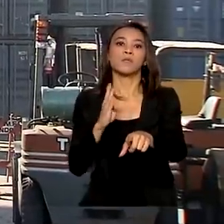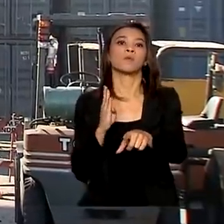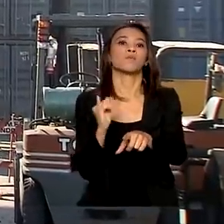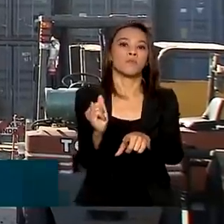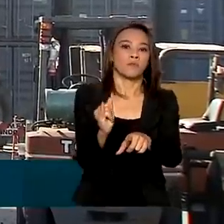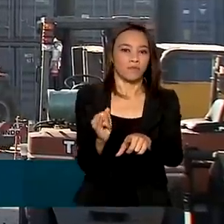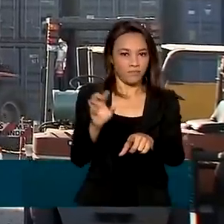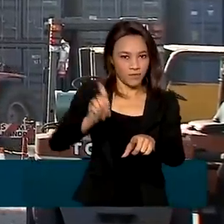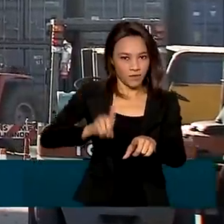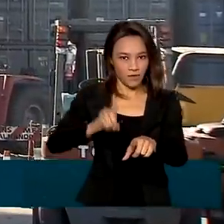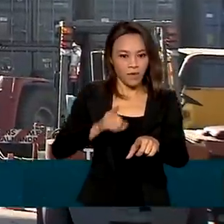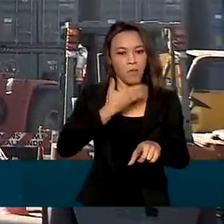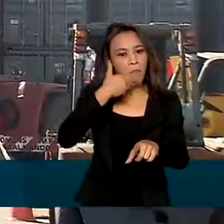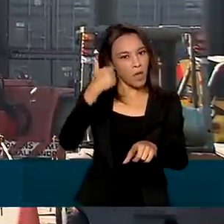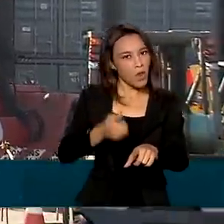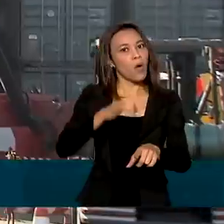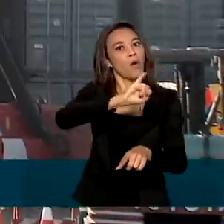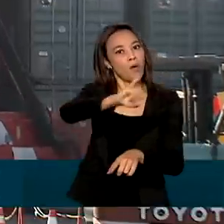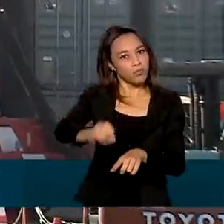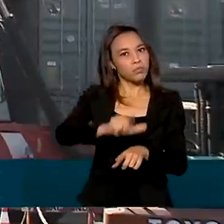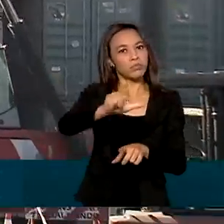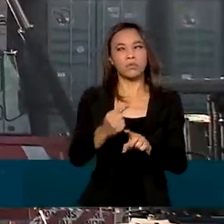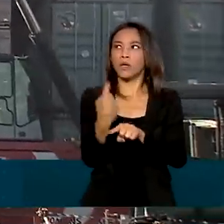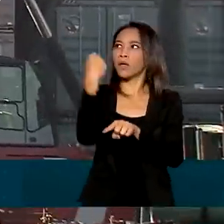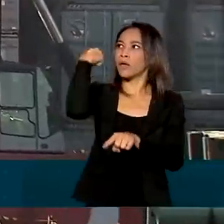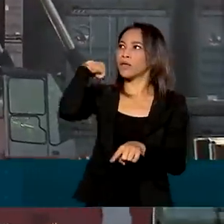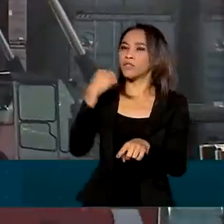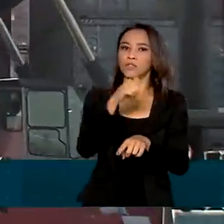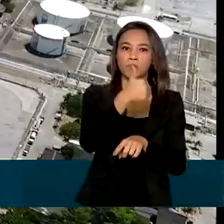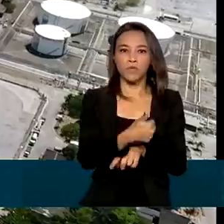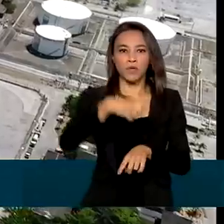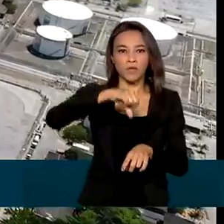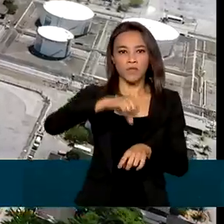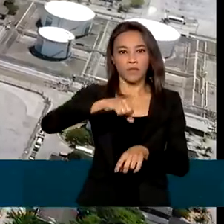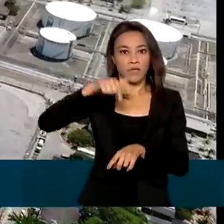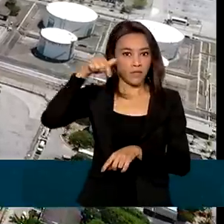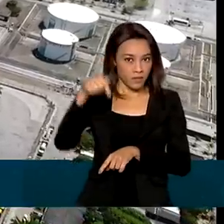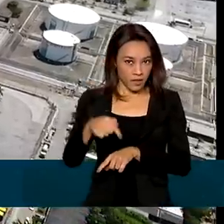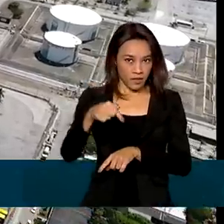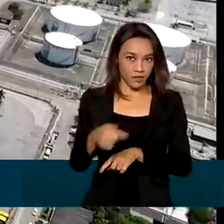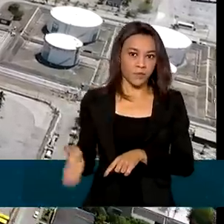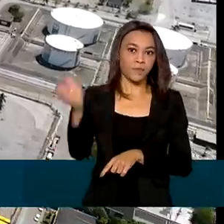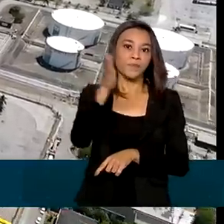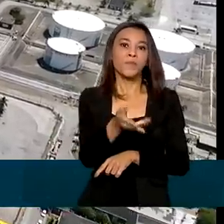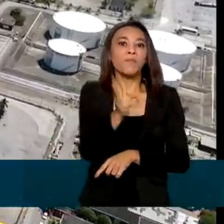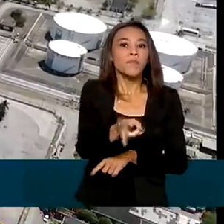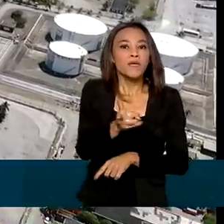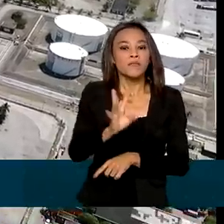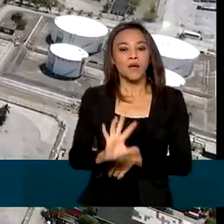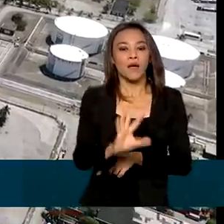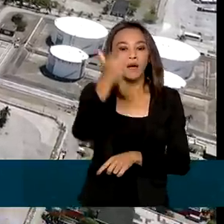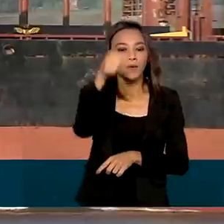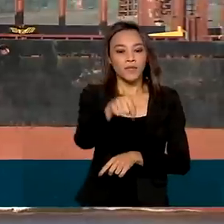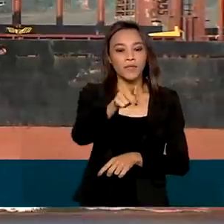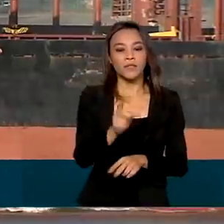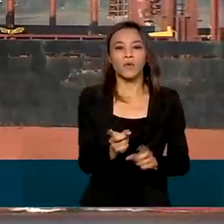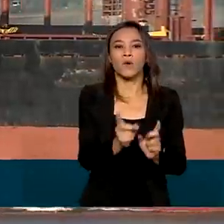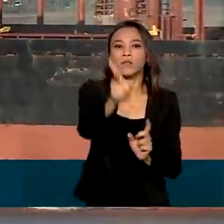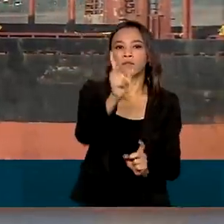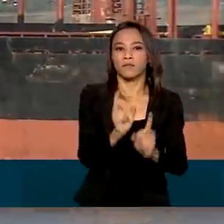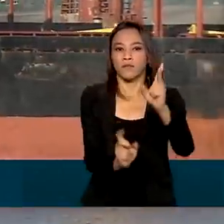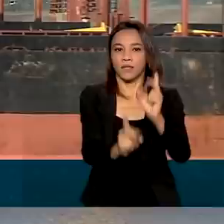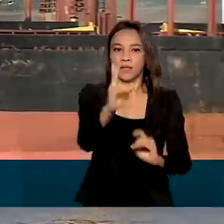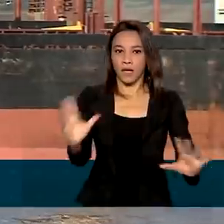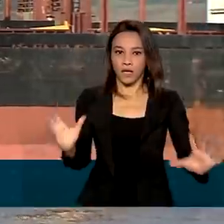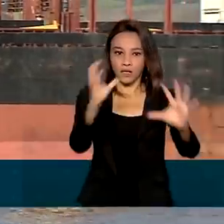desempenho para o mês de julho, desde 1997. O mesmo ocorreu com a corrente de comércio, que é